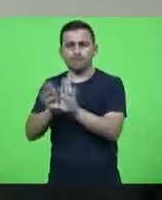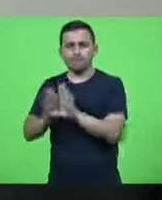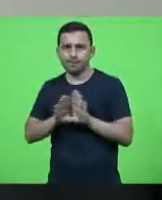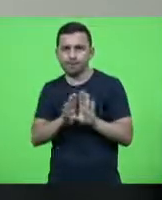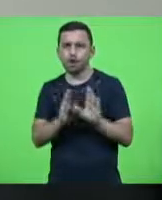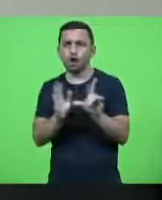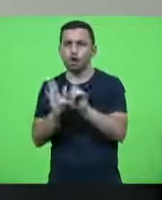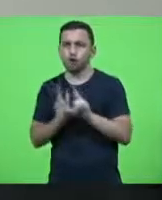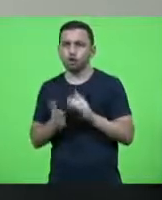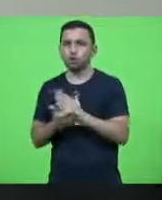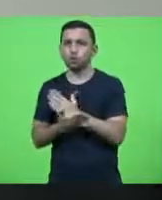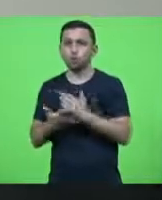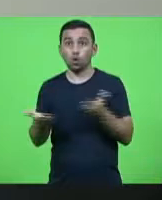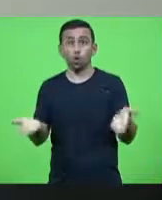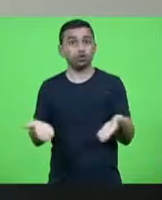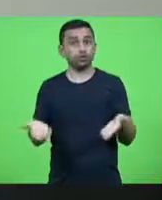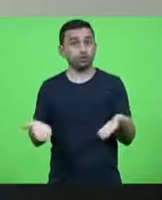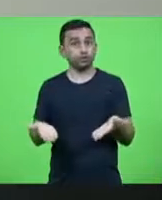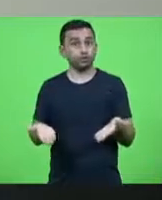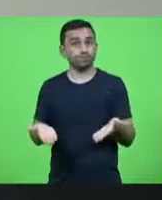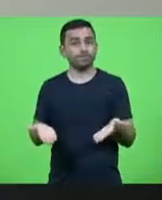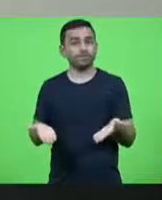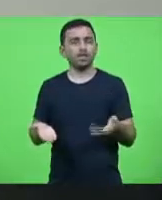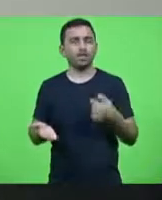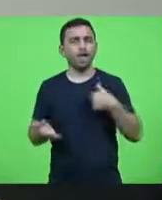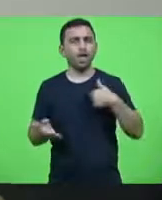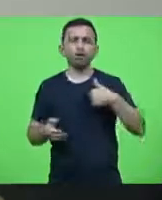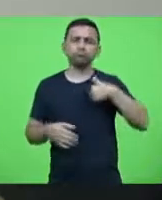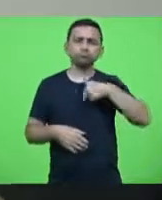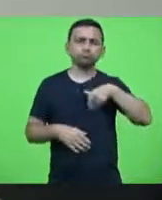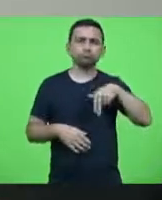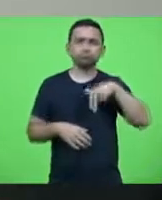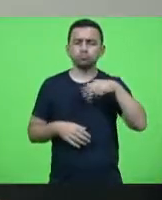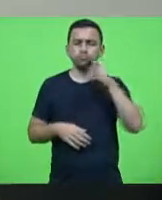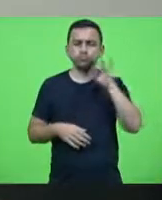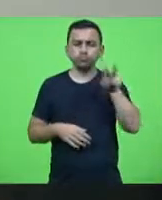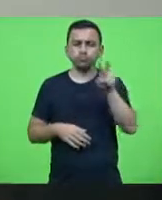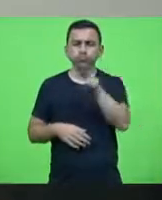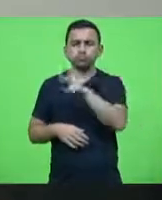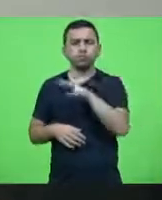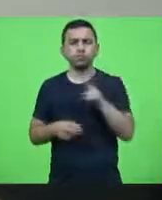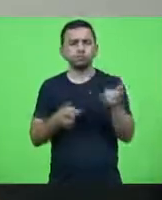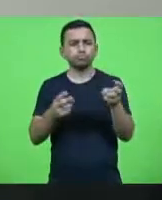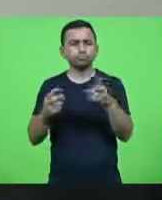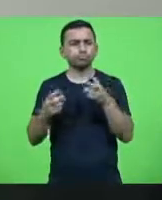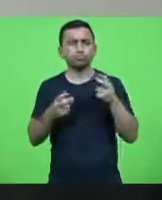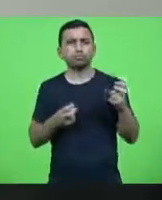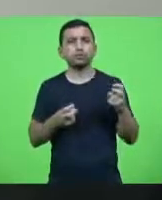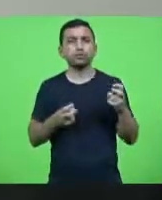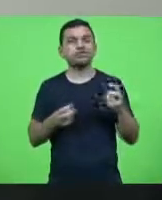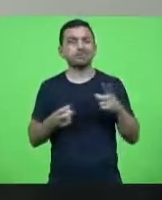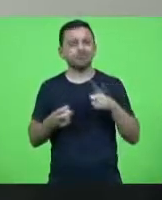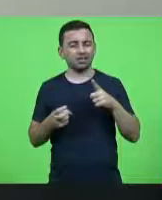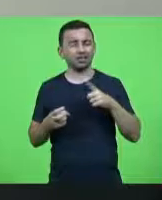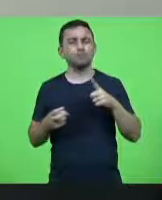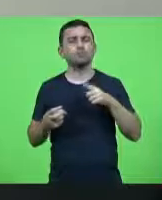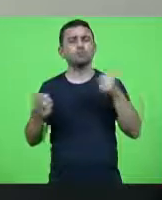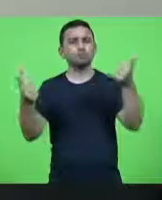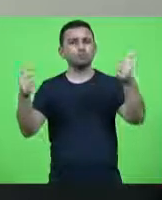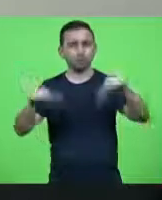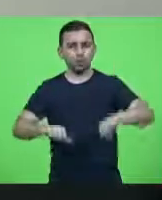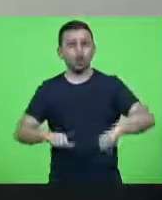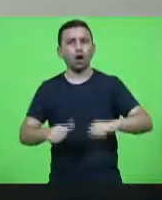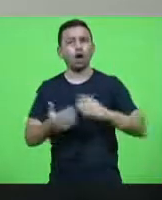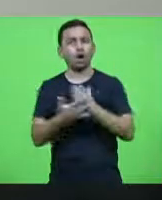hoje dando uma volta aqui na cidade nós temos uma situação lastimável de alguns